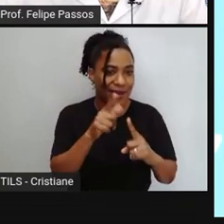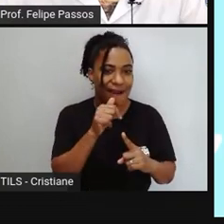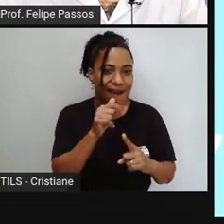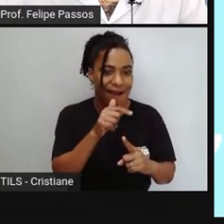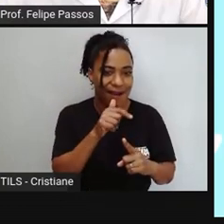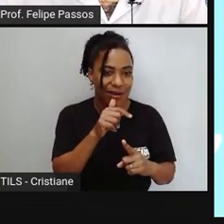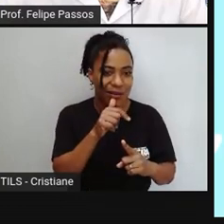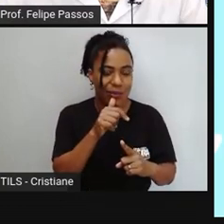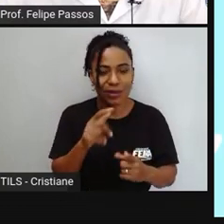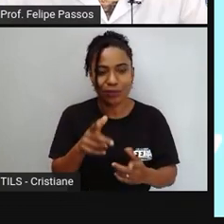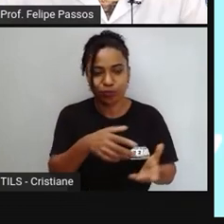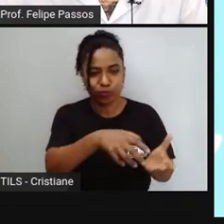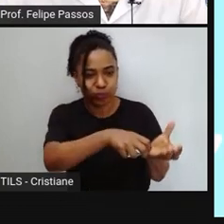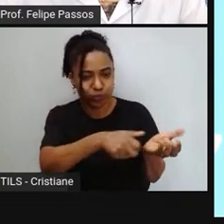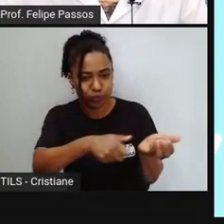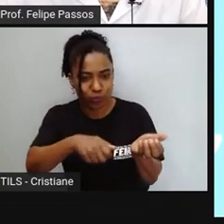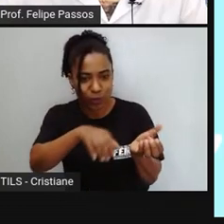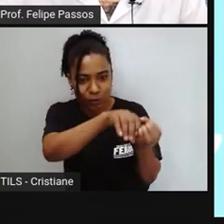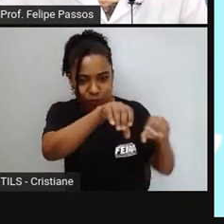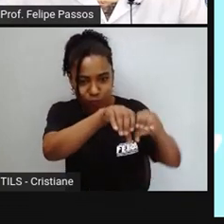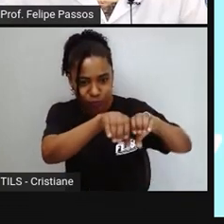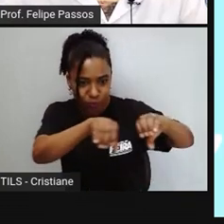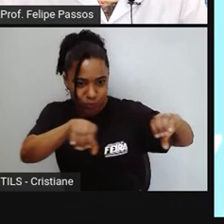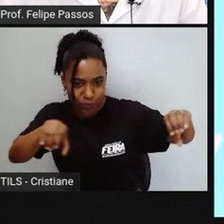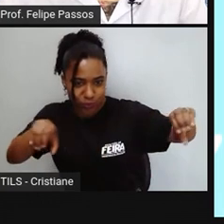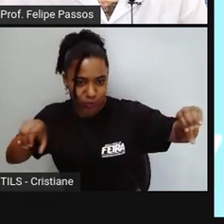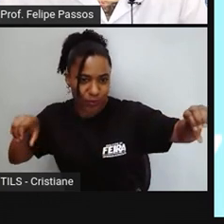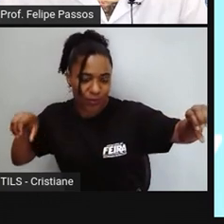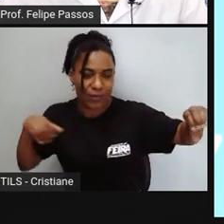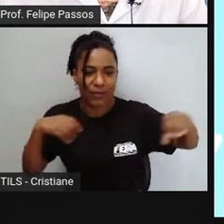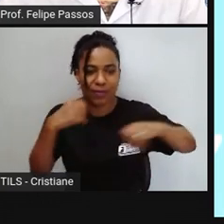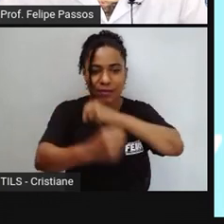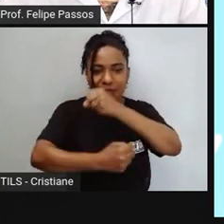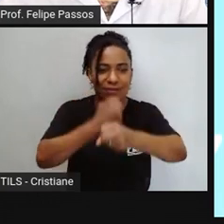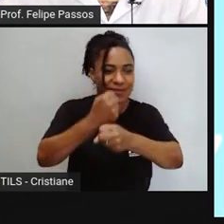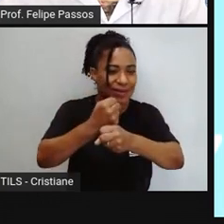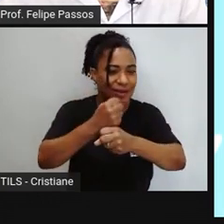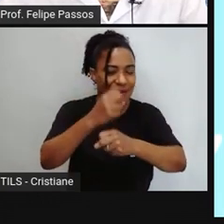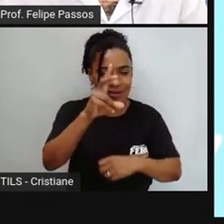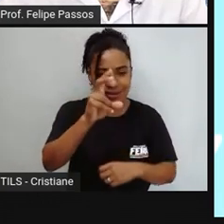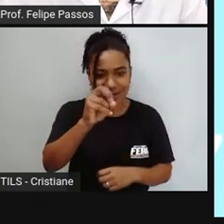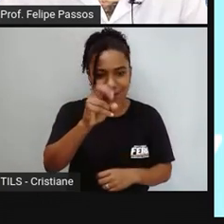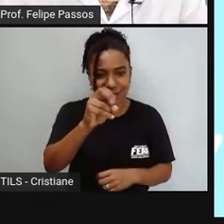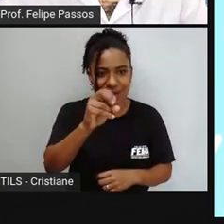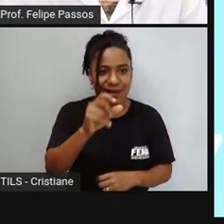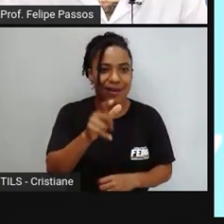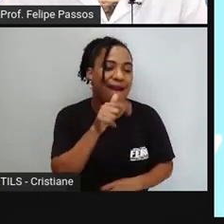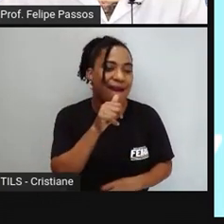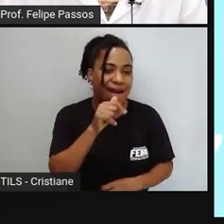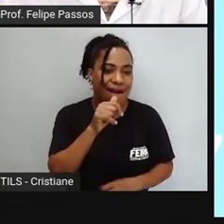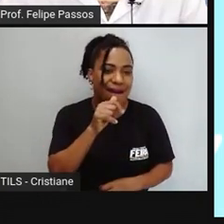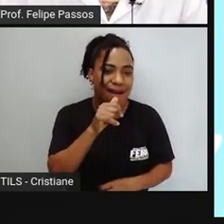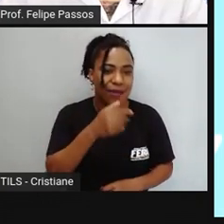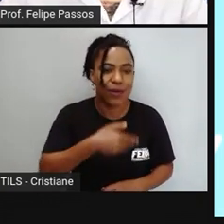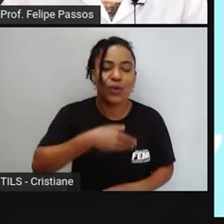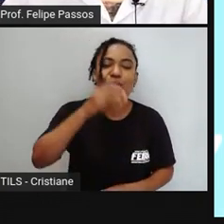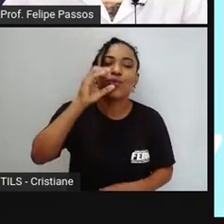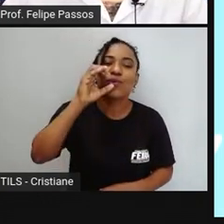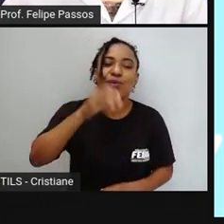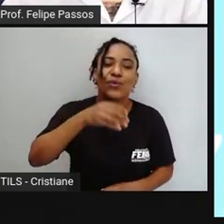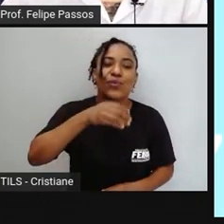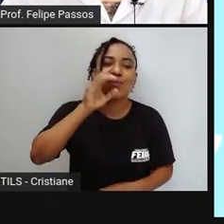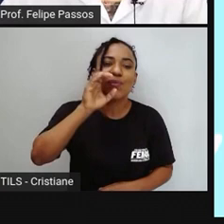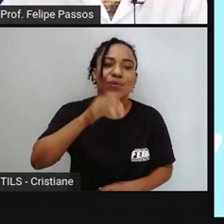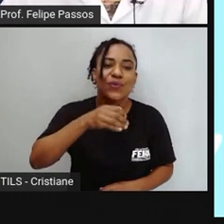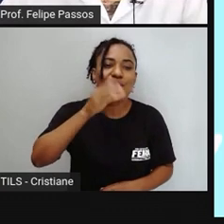e por 50 anos bebemos água da